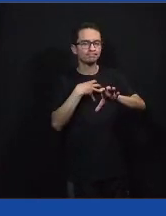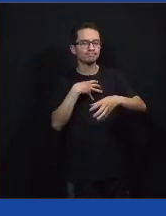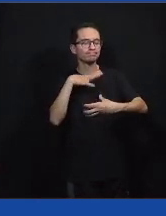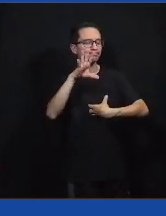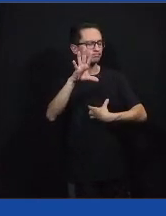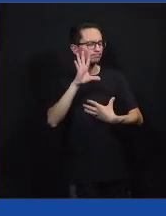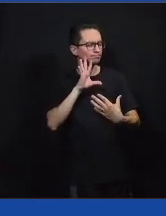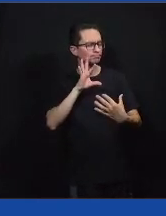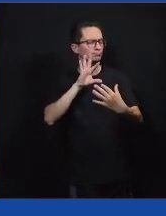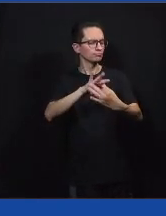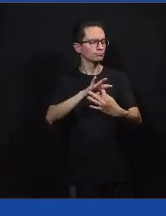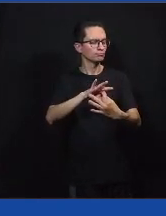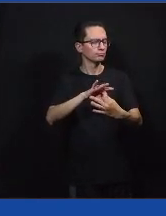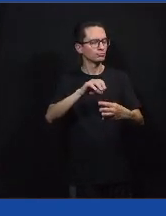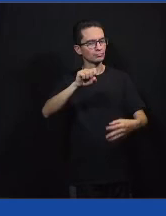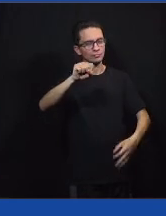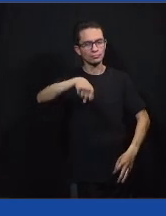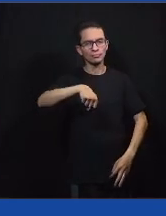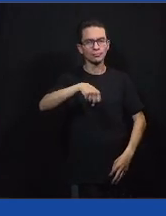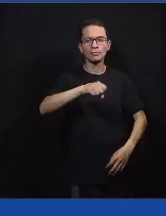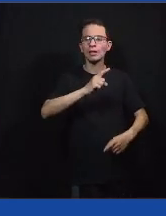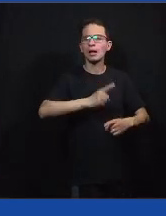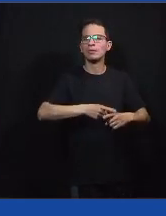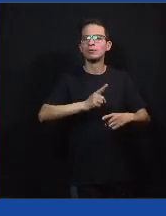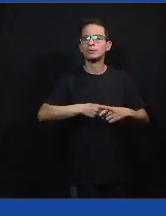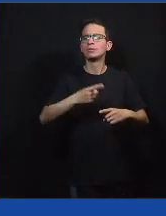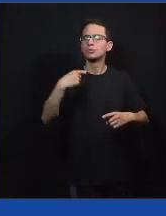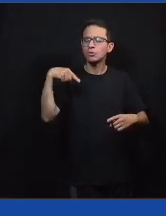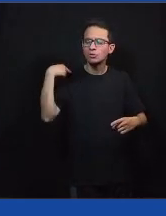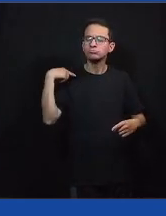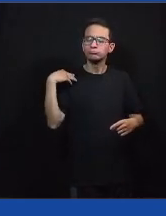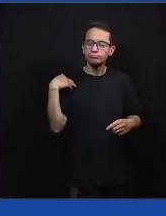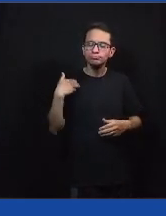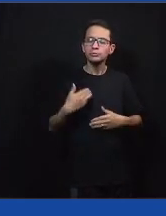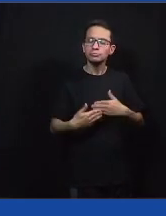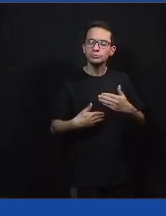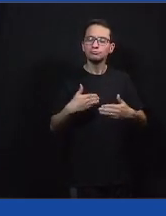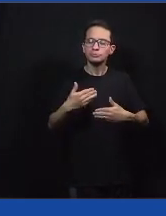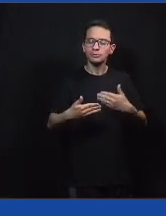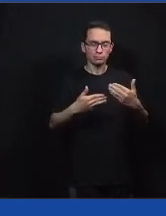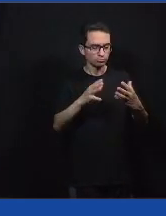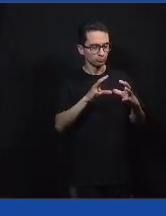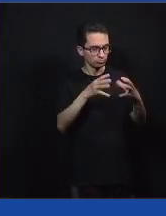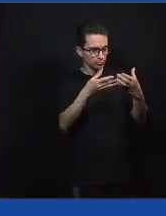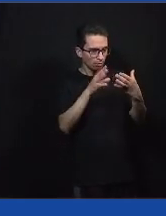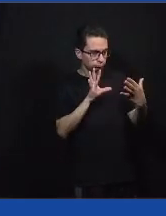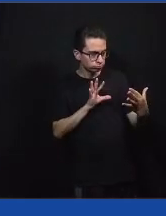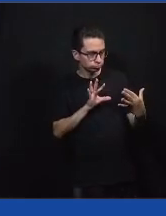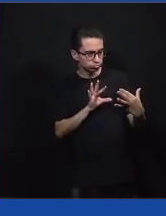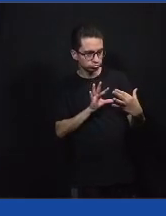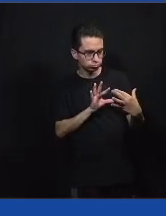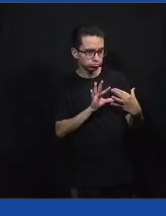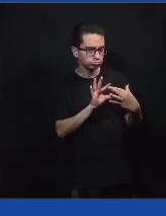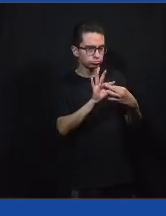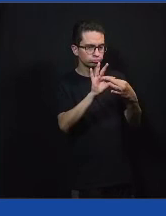né? Quando a gente foi, né? Aos poucos, criando os grupos, criando um vínculo,